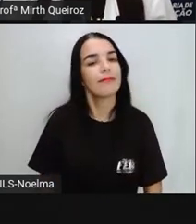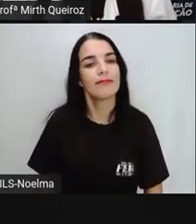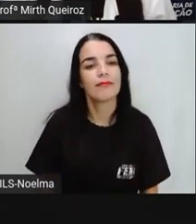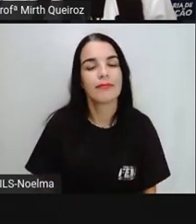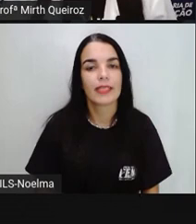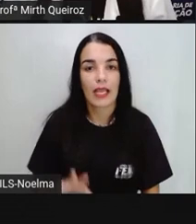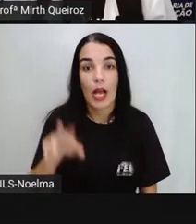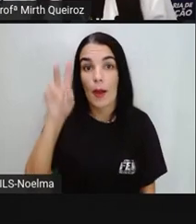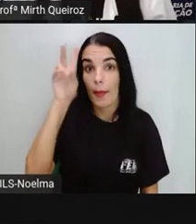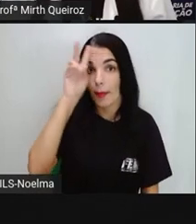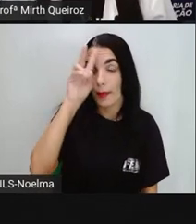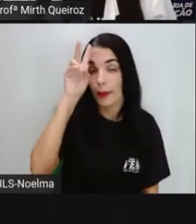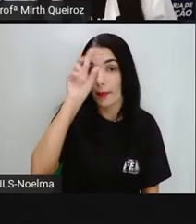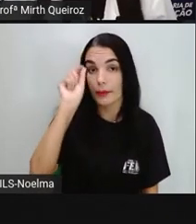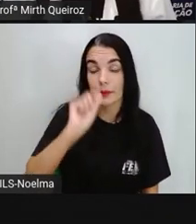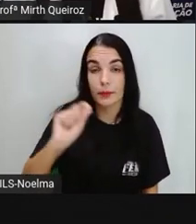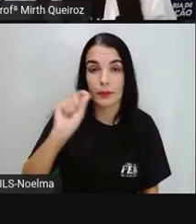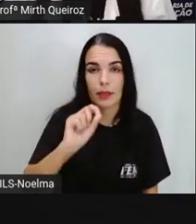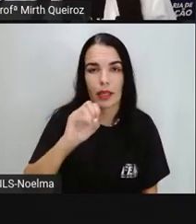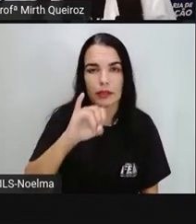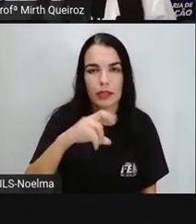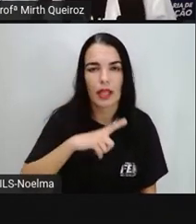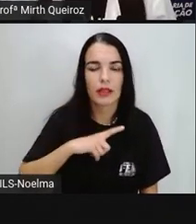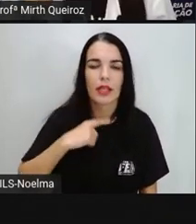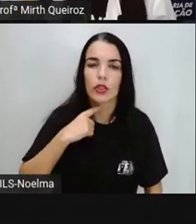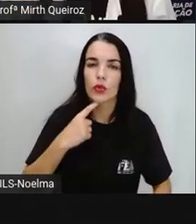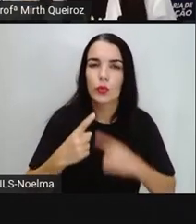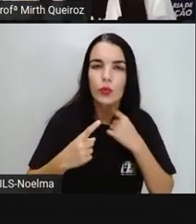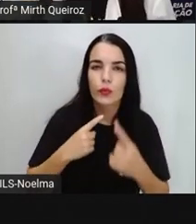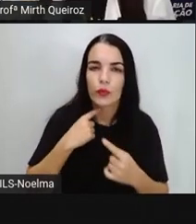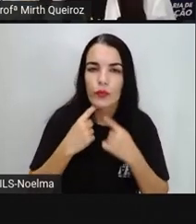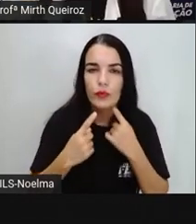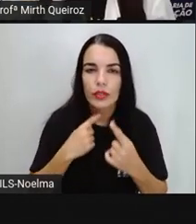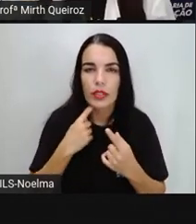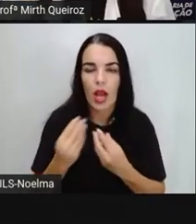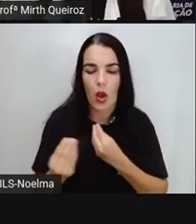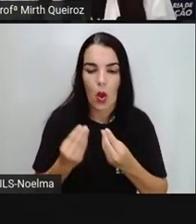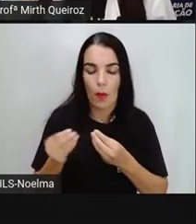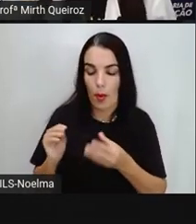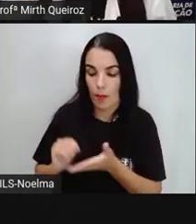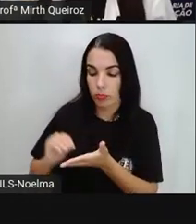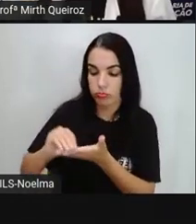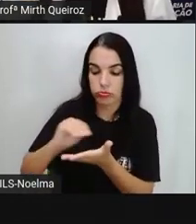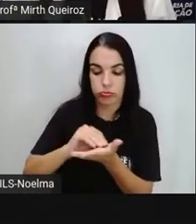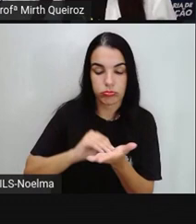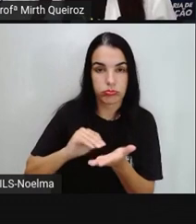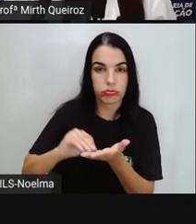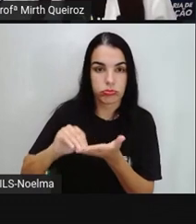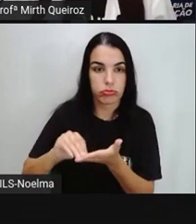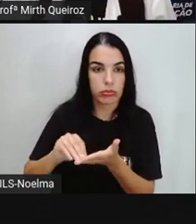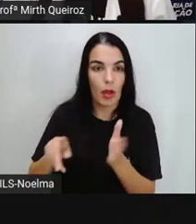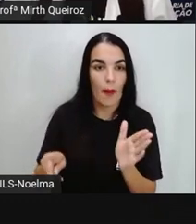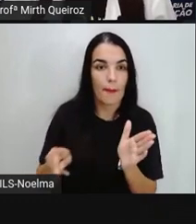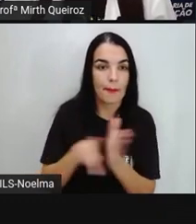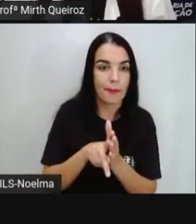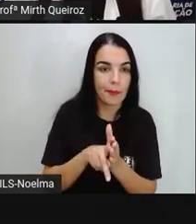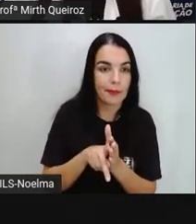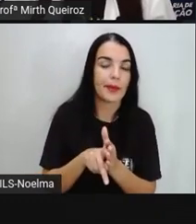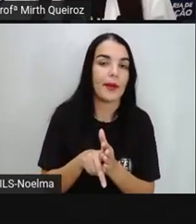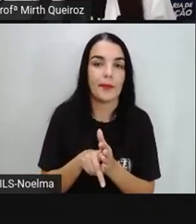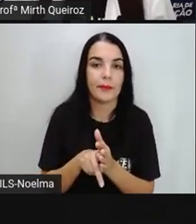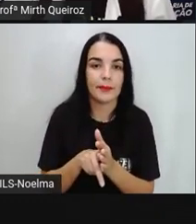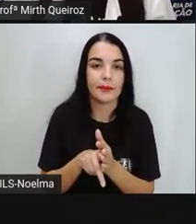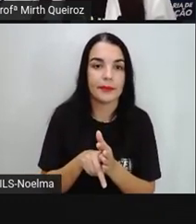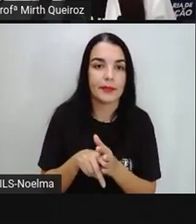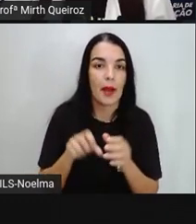Lembrando que quem tiver alguma dúvida de como montar o seu tangrã, fazer o seu tangrã,